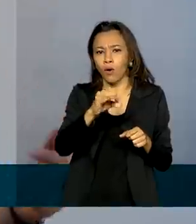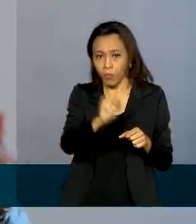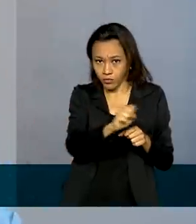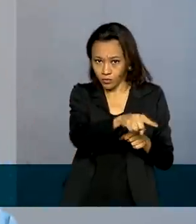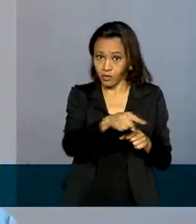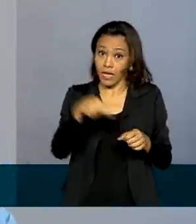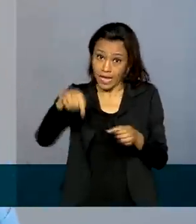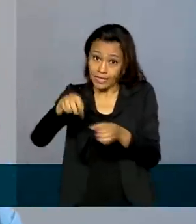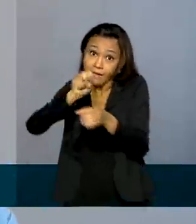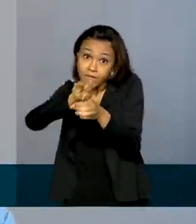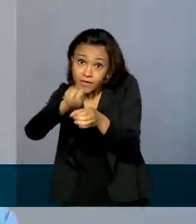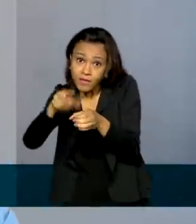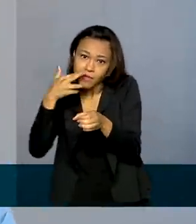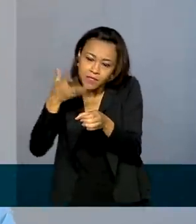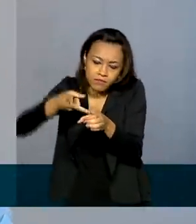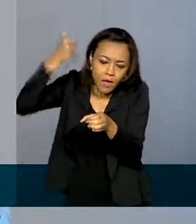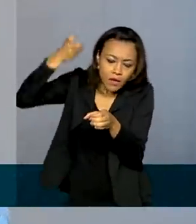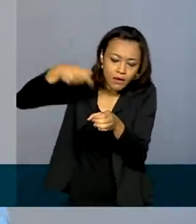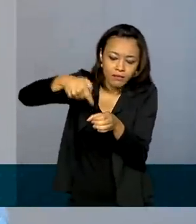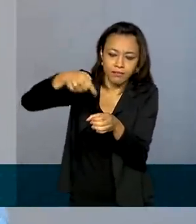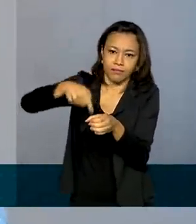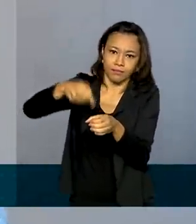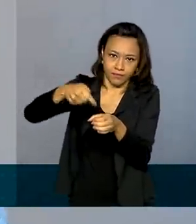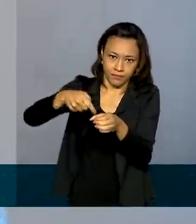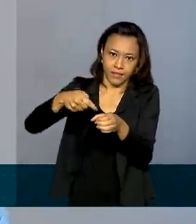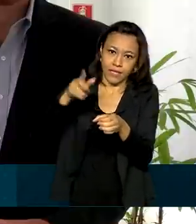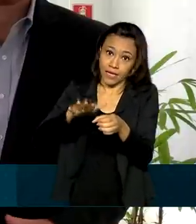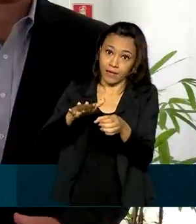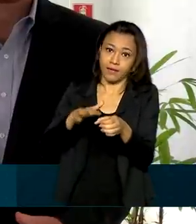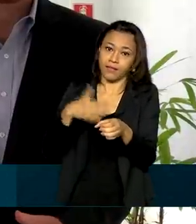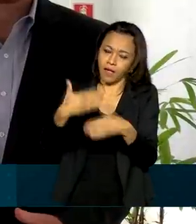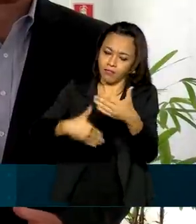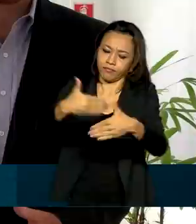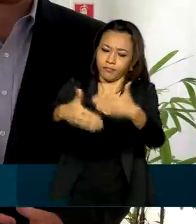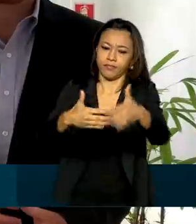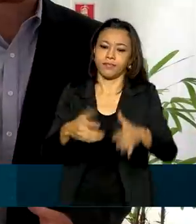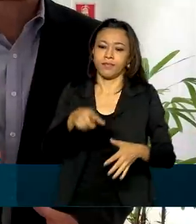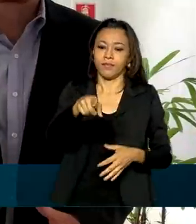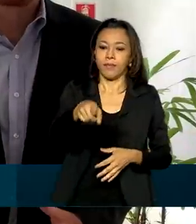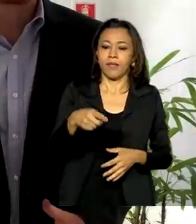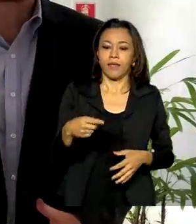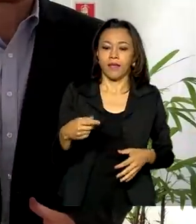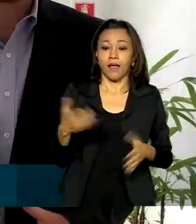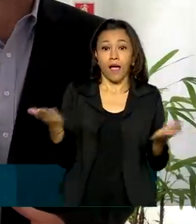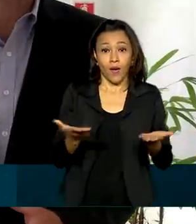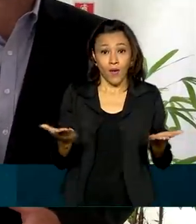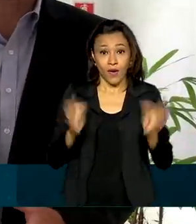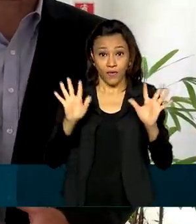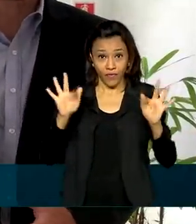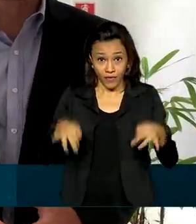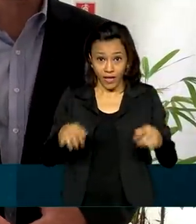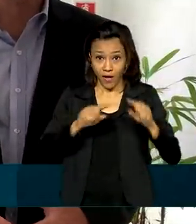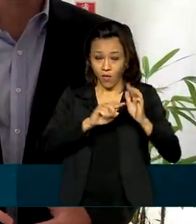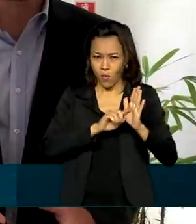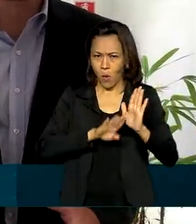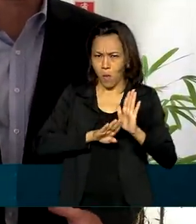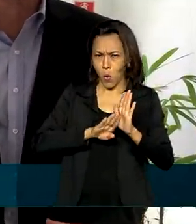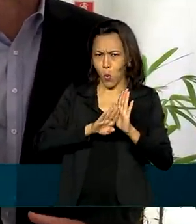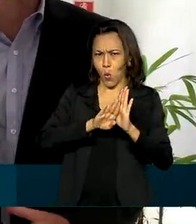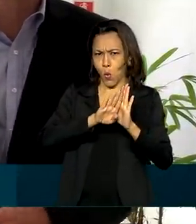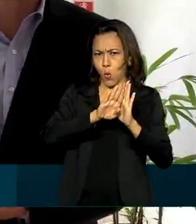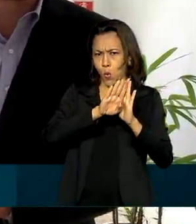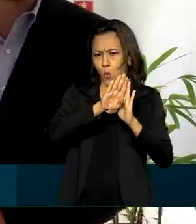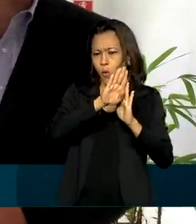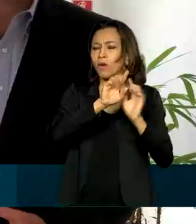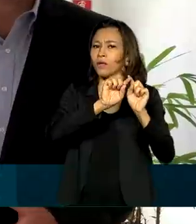tais, tais, tais, não devem começar a trabalhar ainda. Nesse final de primeiro pico, em que a gente está